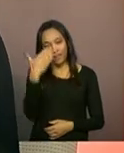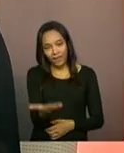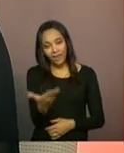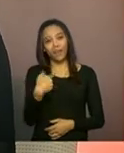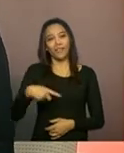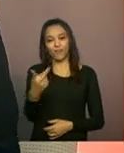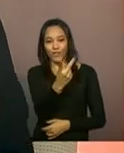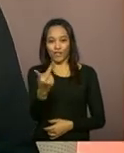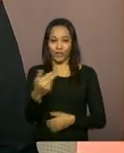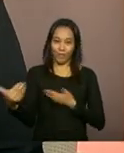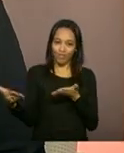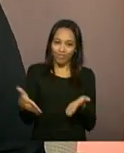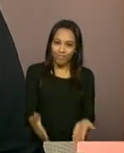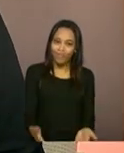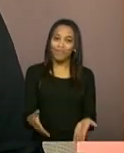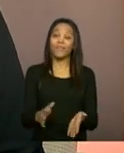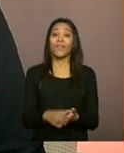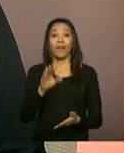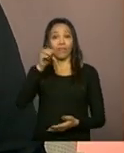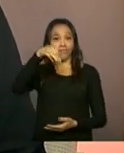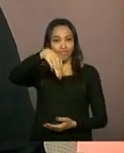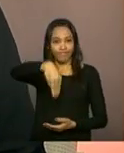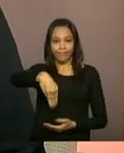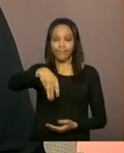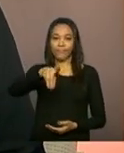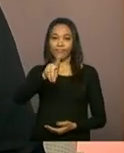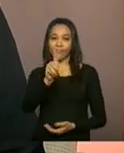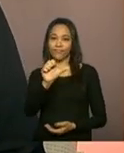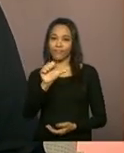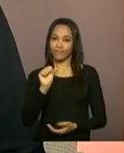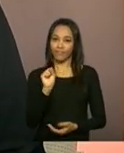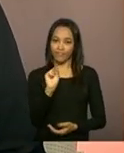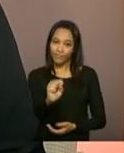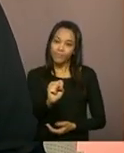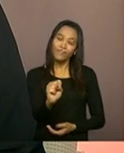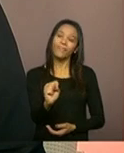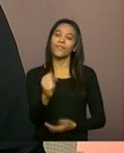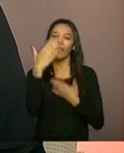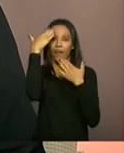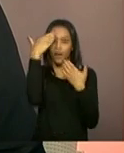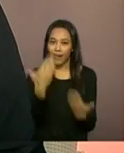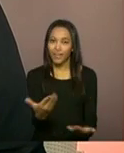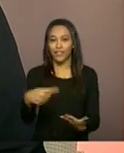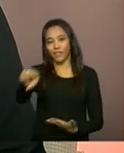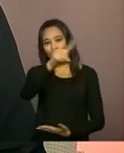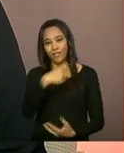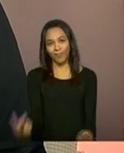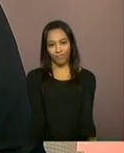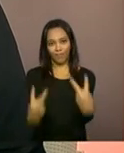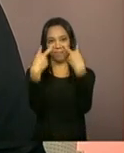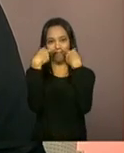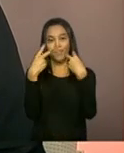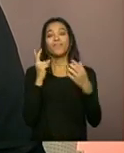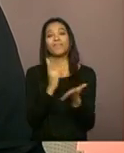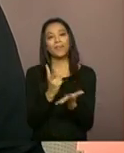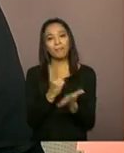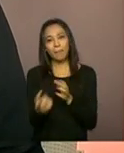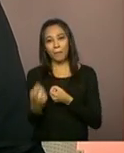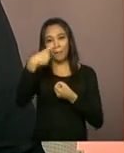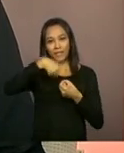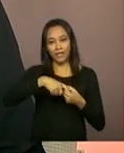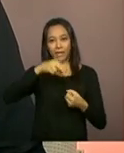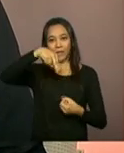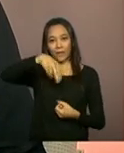participação de vocês. O Ministério do Desenvolvimento Social e Combate à Fome agradece a sua audiência e a parceria com a